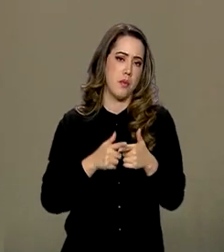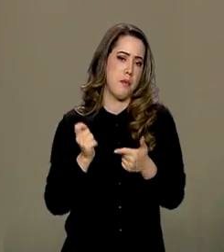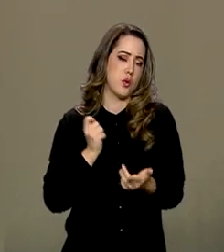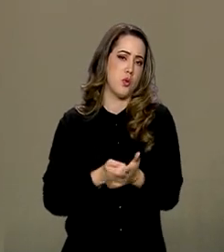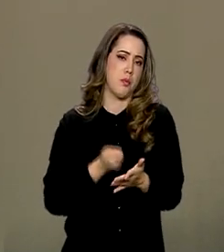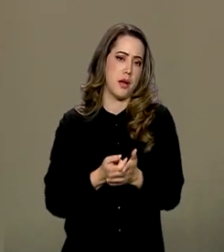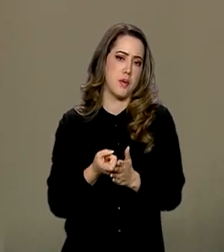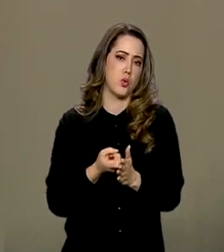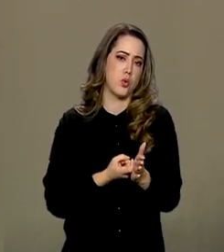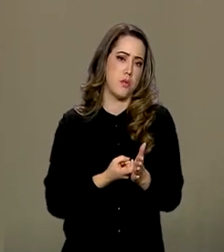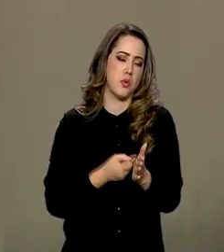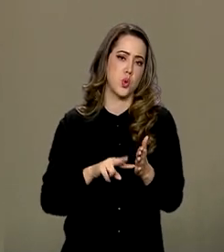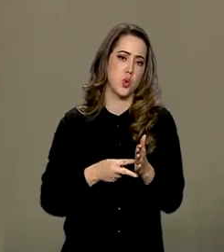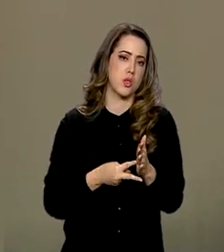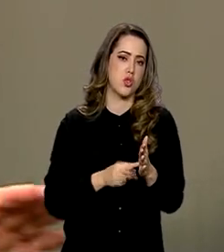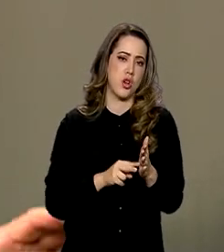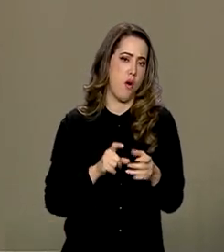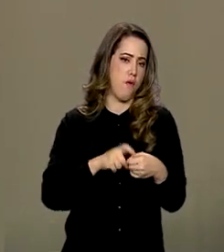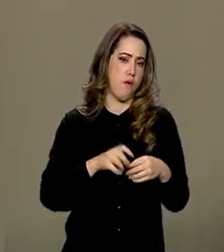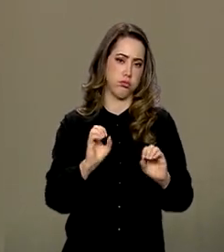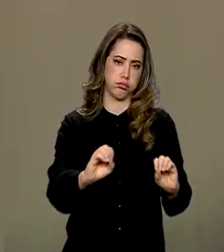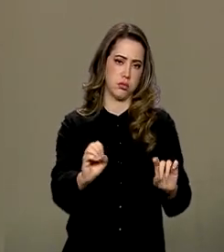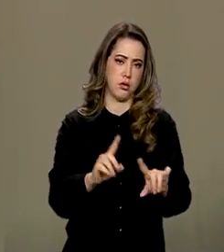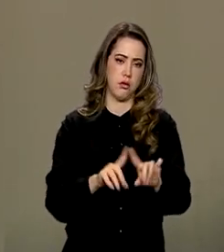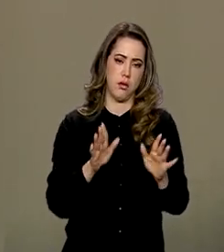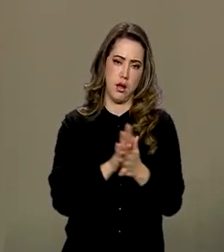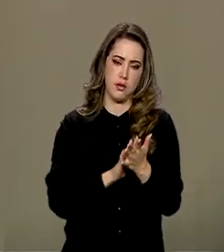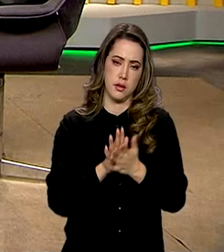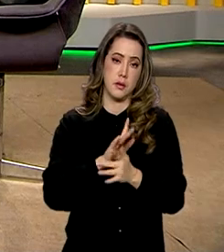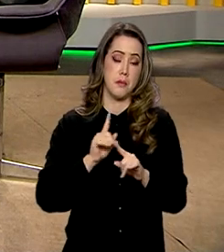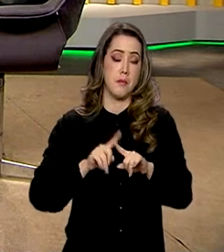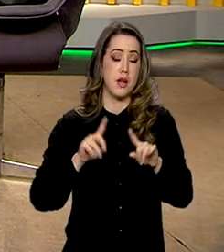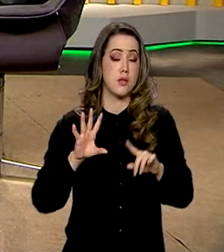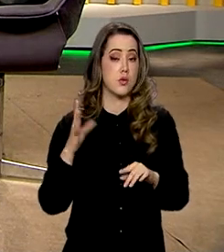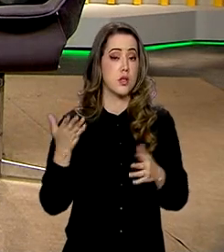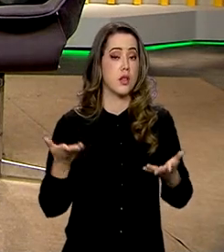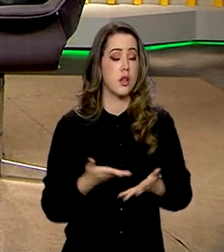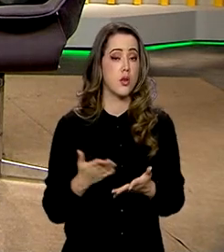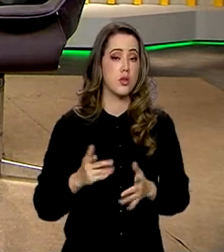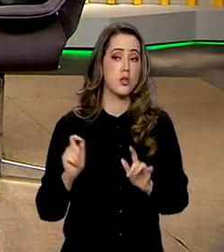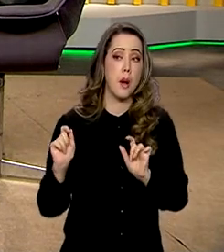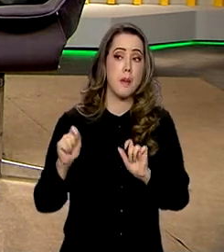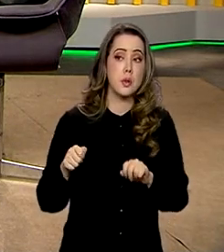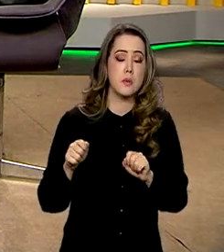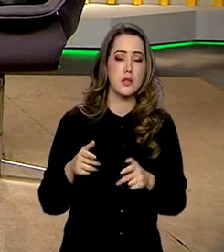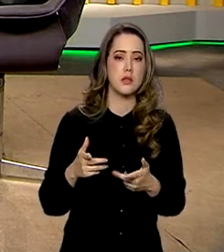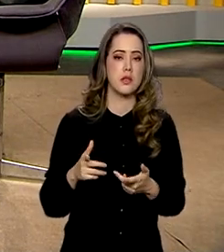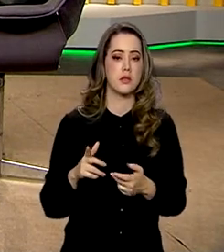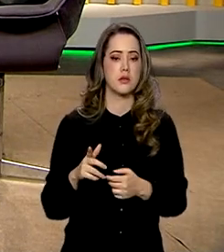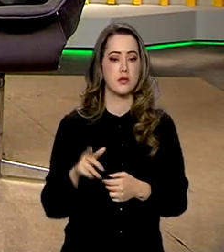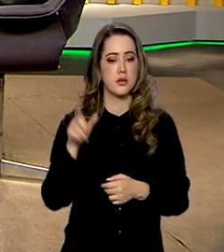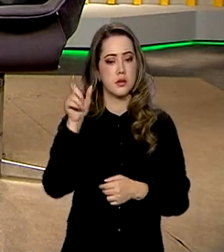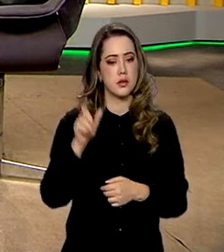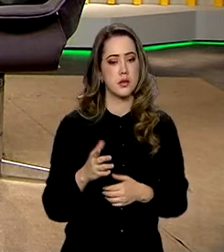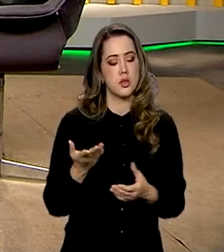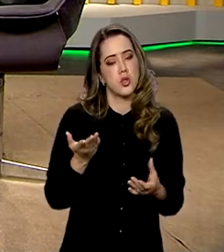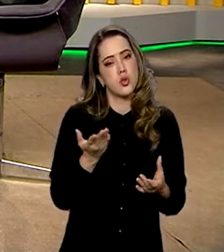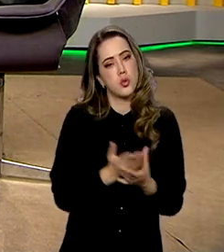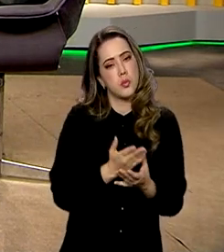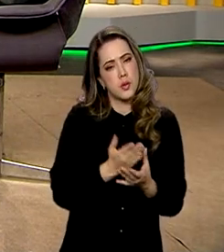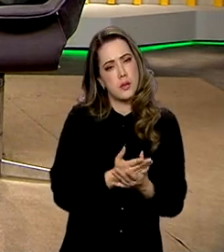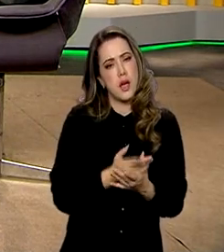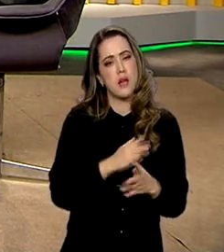imposto sindical acabou, não existe debate de volta do imposto sindical. O que tem a possibilidade de um processo de